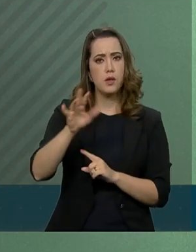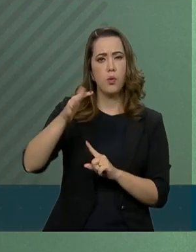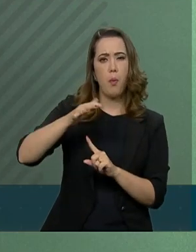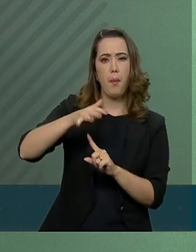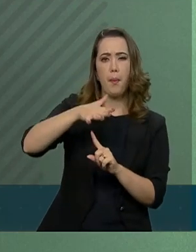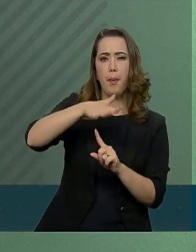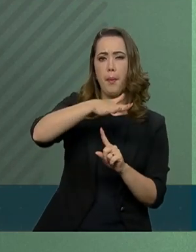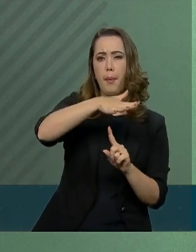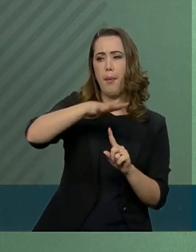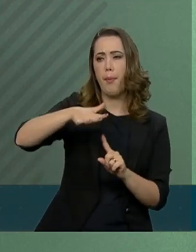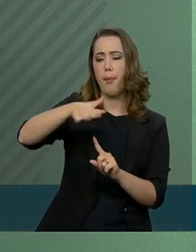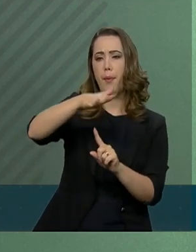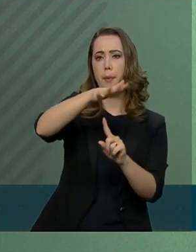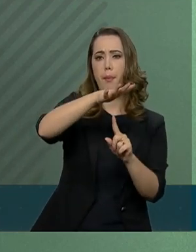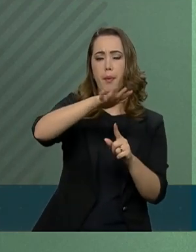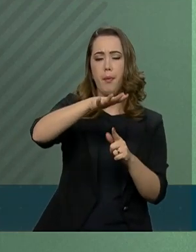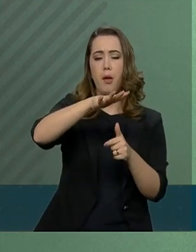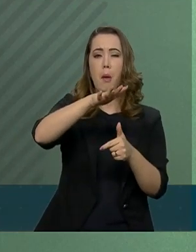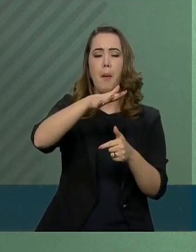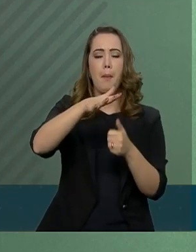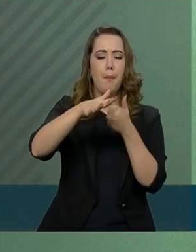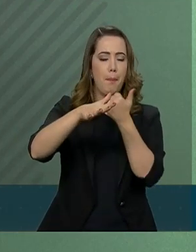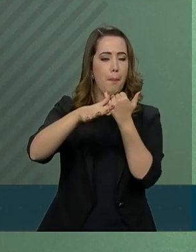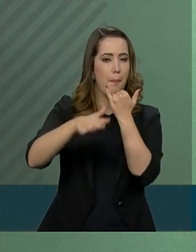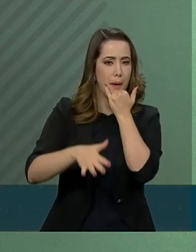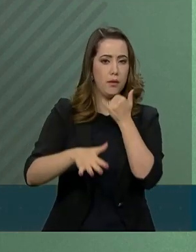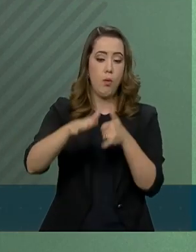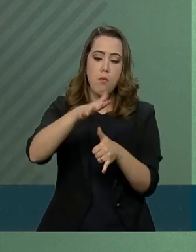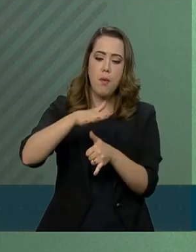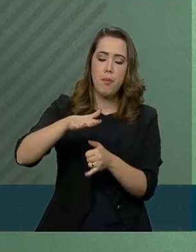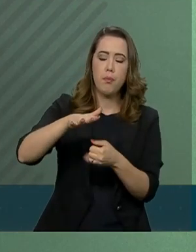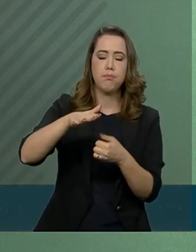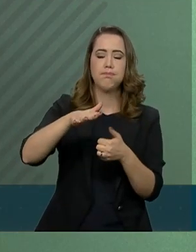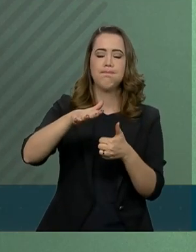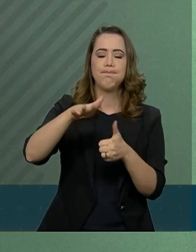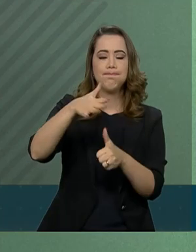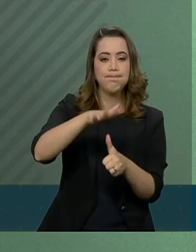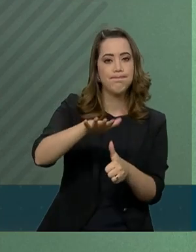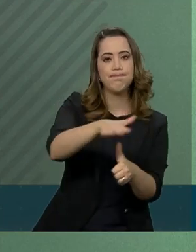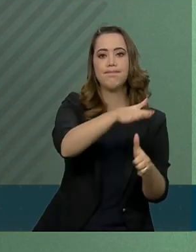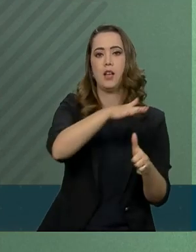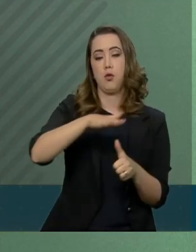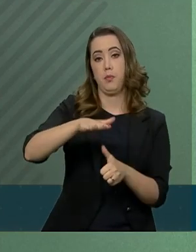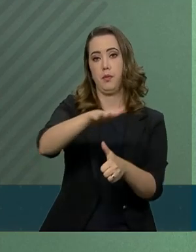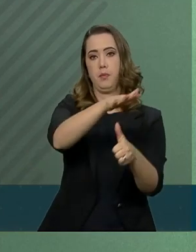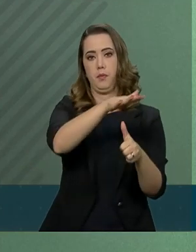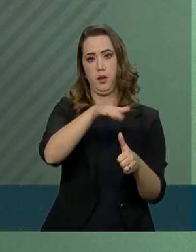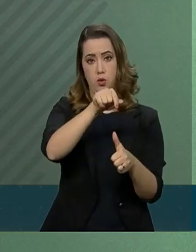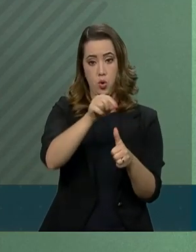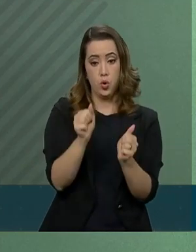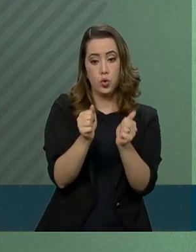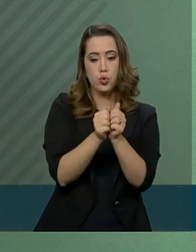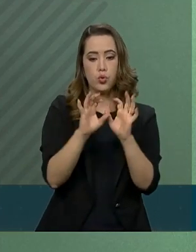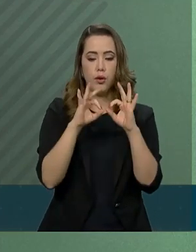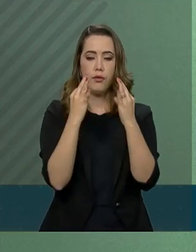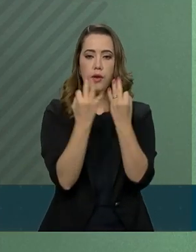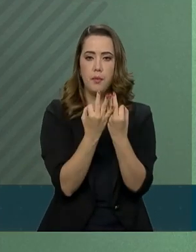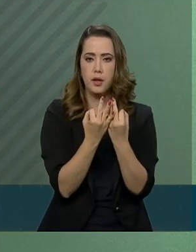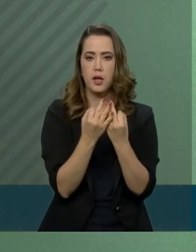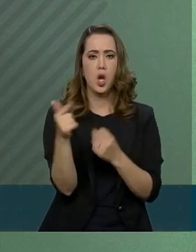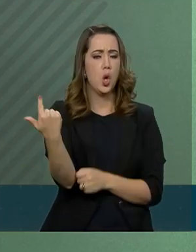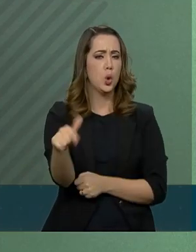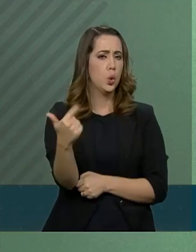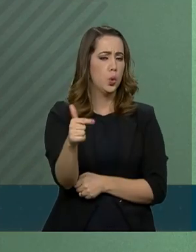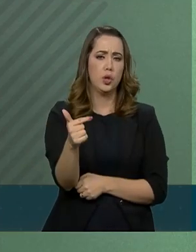Brasileira. Fecha aspas. Destaca-se também que não houve custo adicional no transporte em função do uso